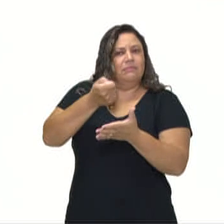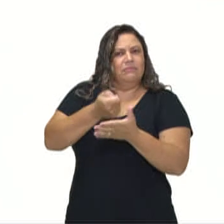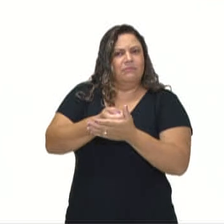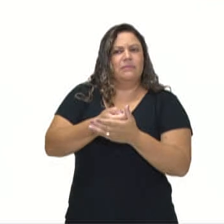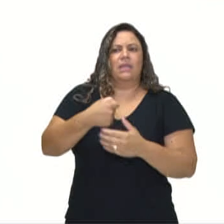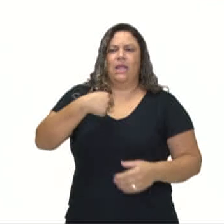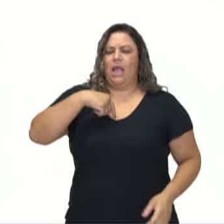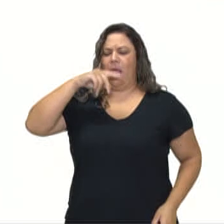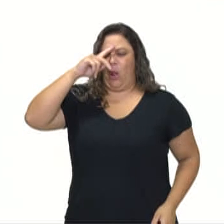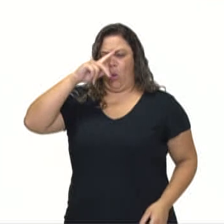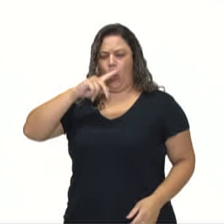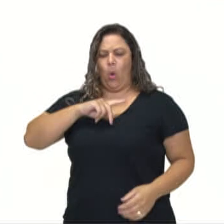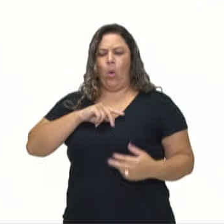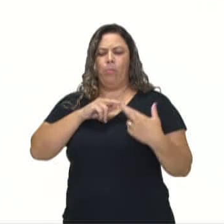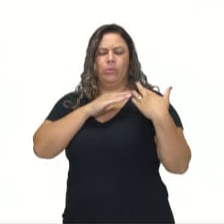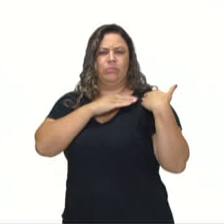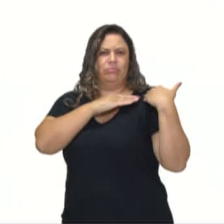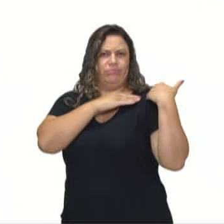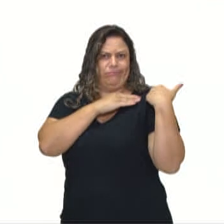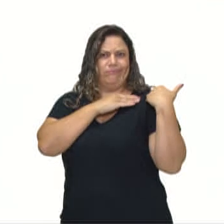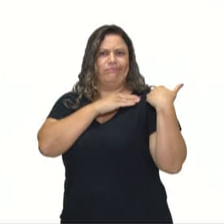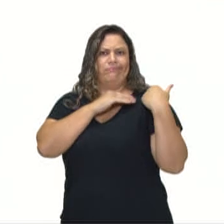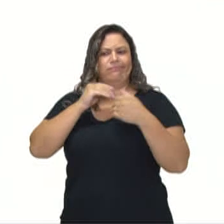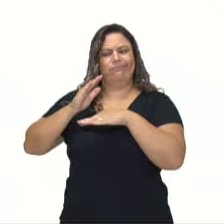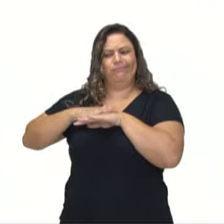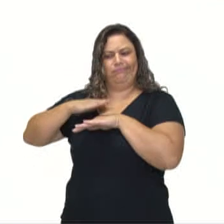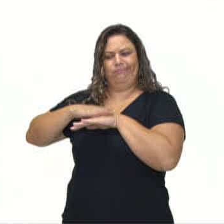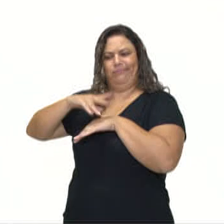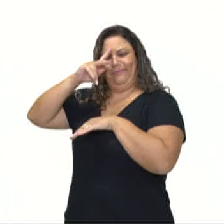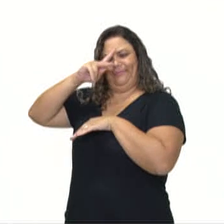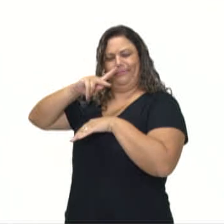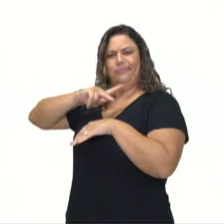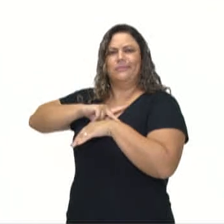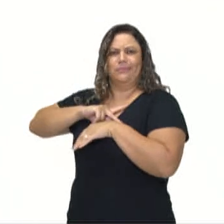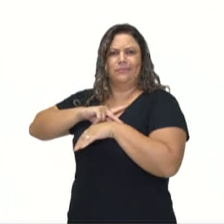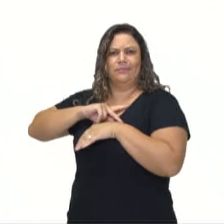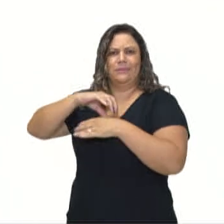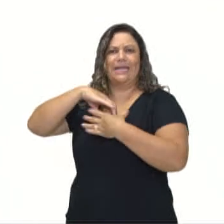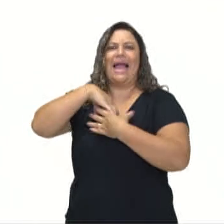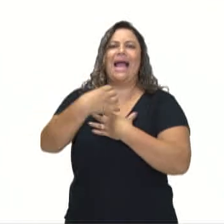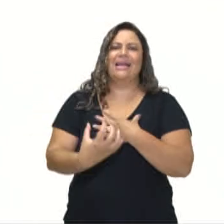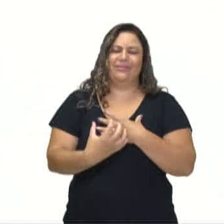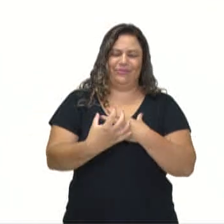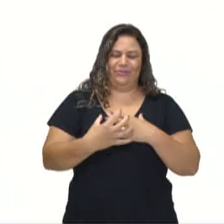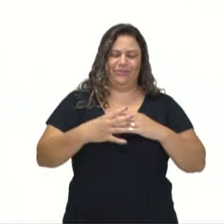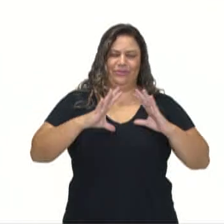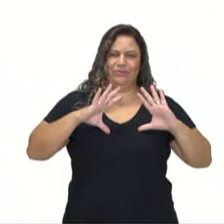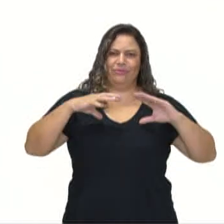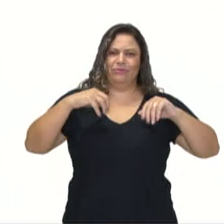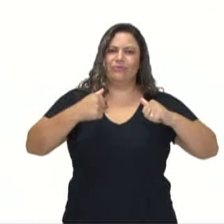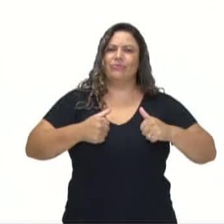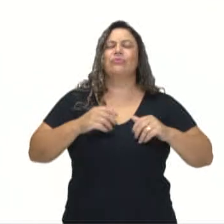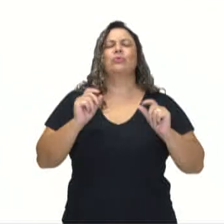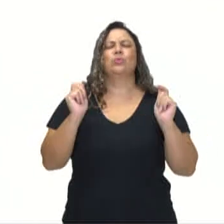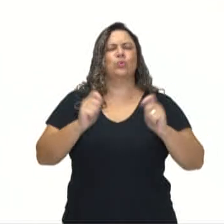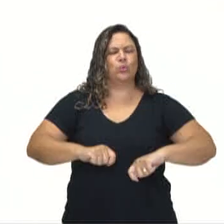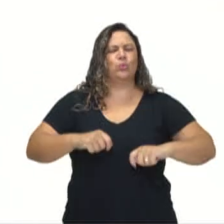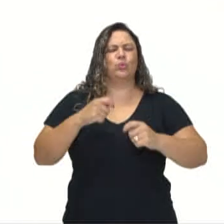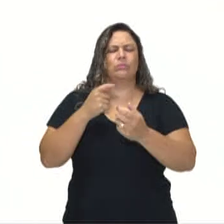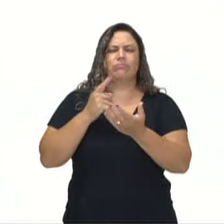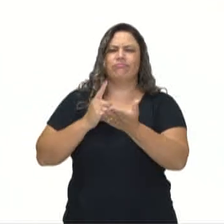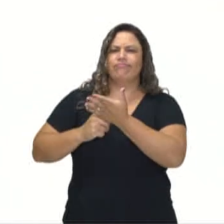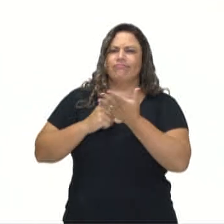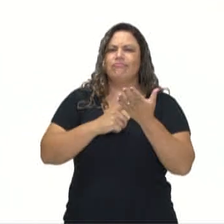responsabilizar pelo próprio comportamento ou pelas ações de outrem. A obrigação, o